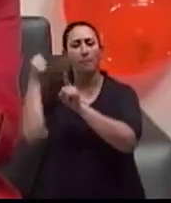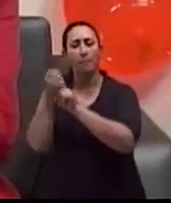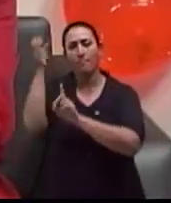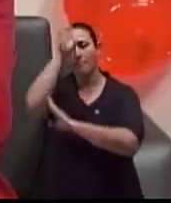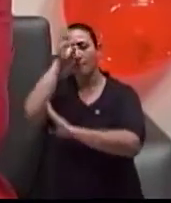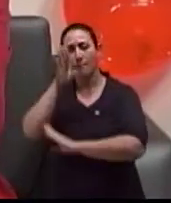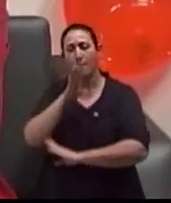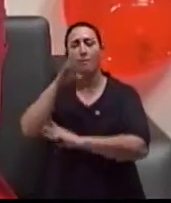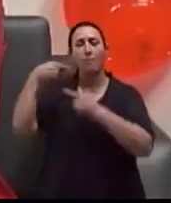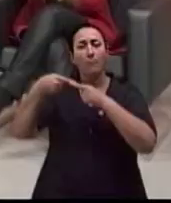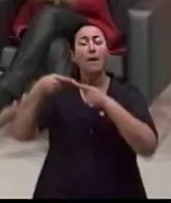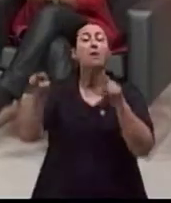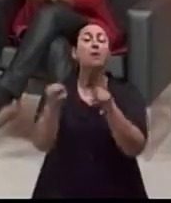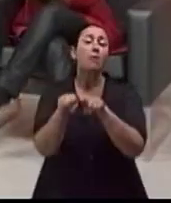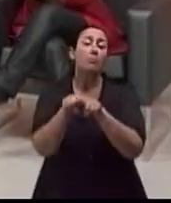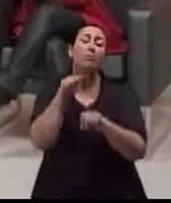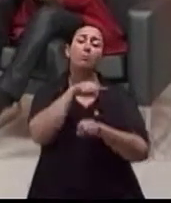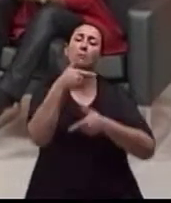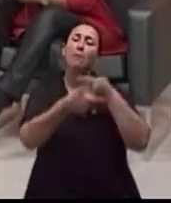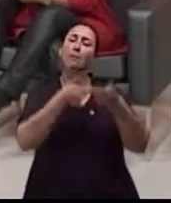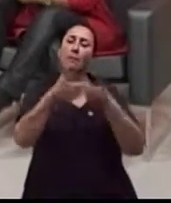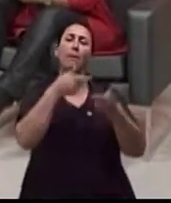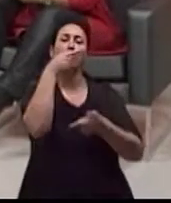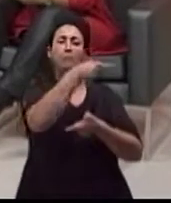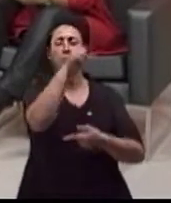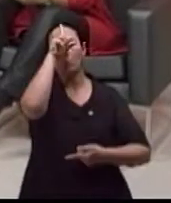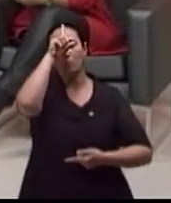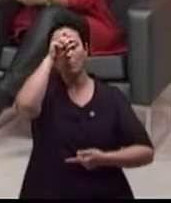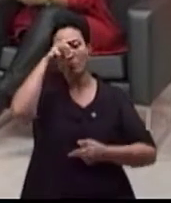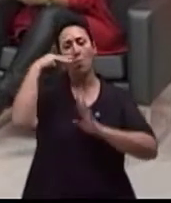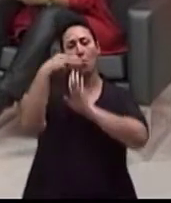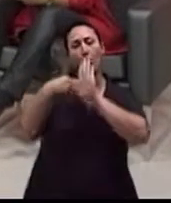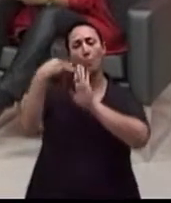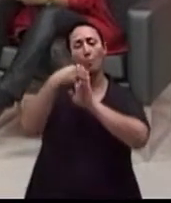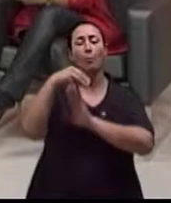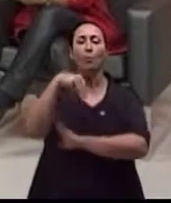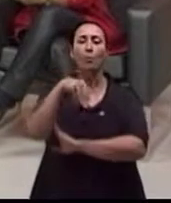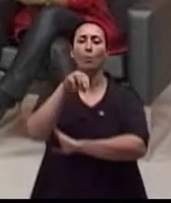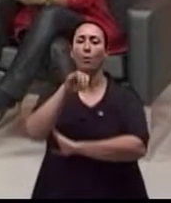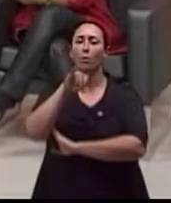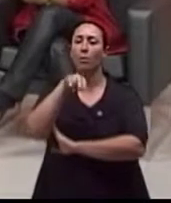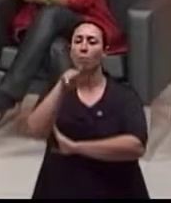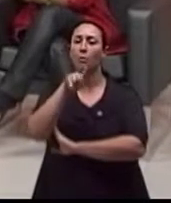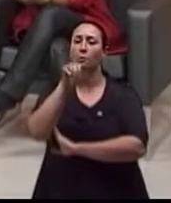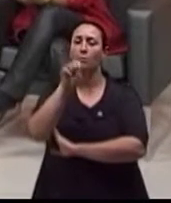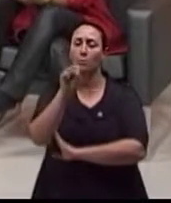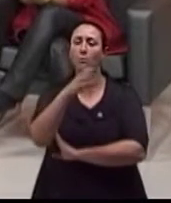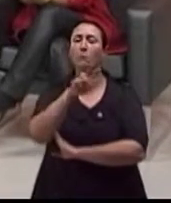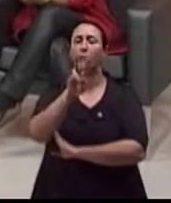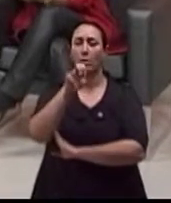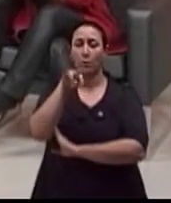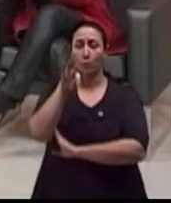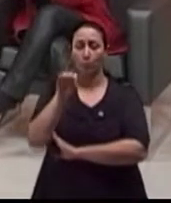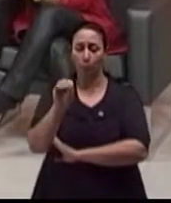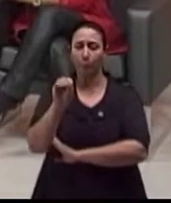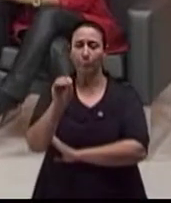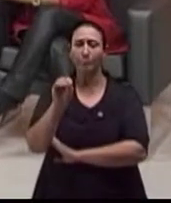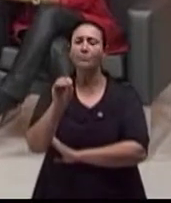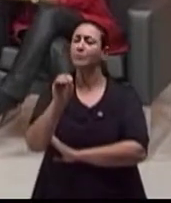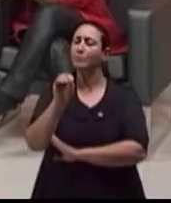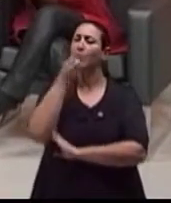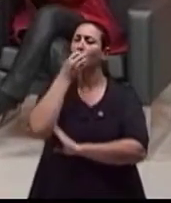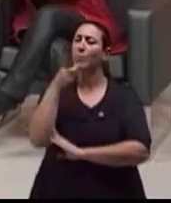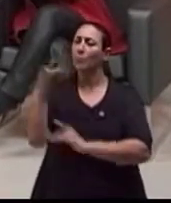é, e a gente está aqui, doutor Caio, com muito prazer lhe tendo no programa para esclarecimentos, porque a gente pontua sempre o nosso programa trazendo